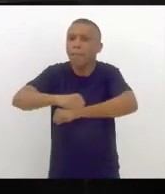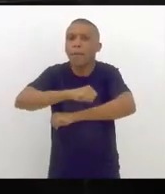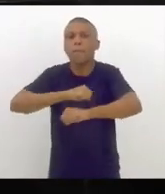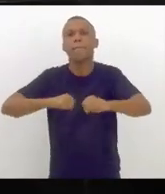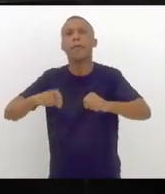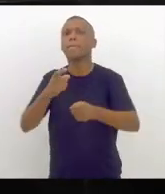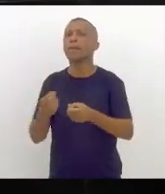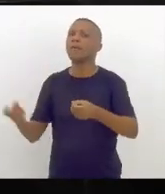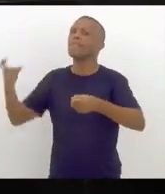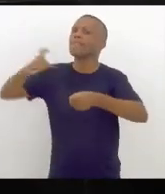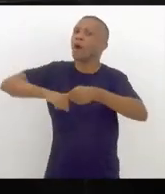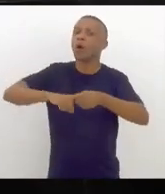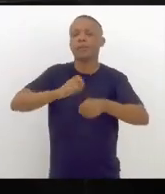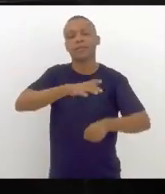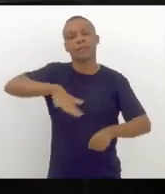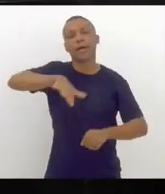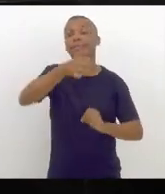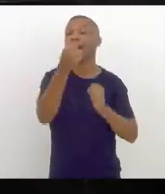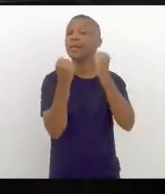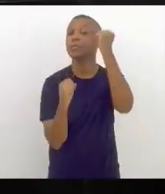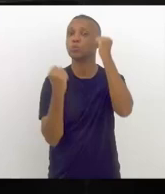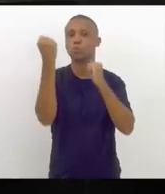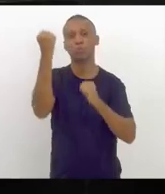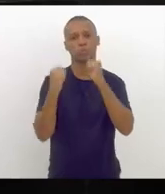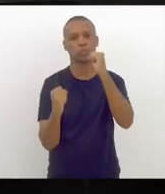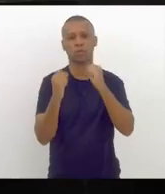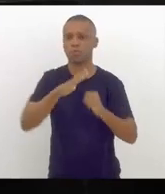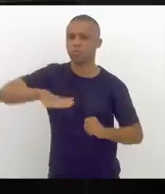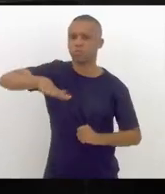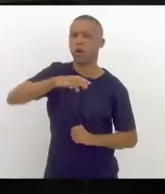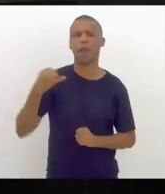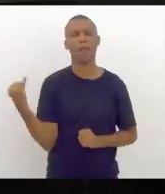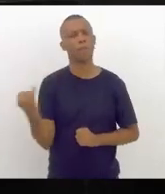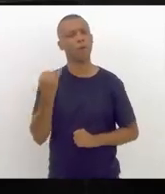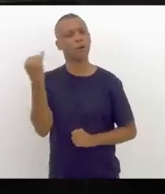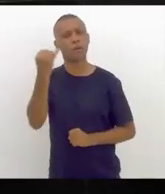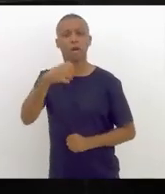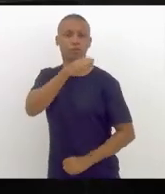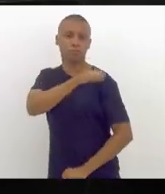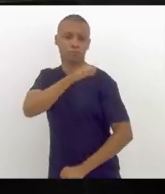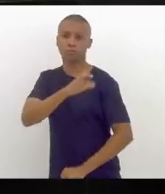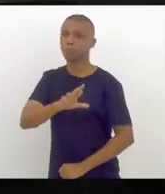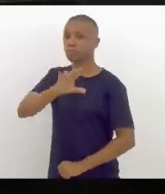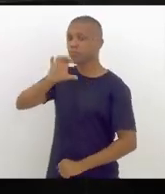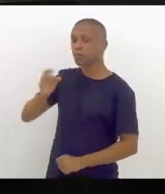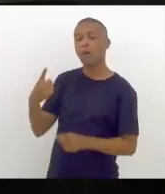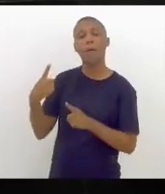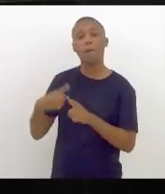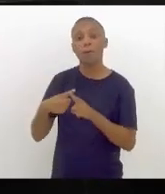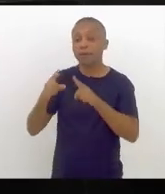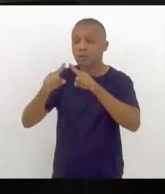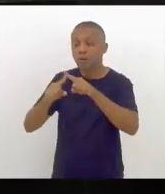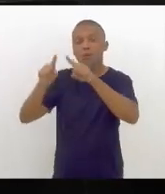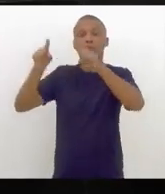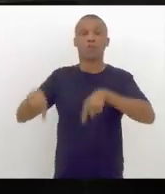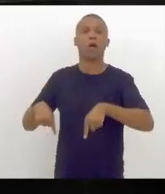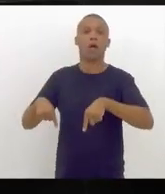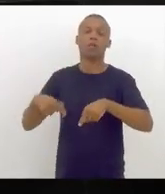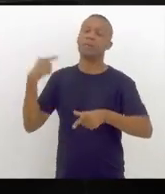dessa indústria tão importante para o nosso estado do Rio de Janeiro, porque são trabalhadores